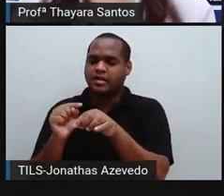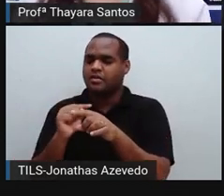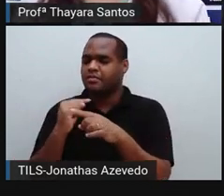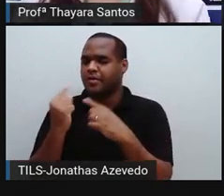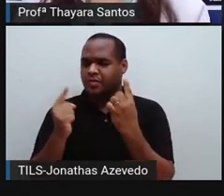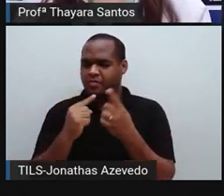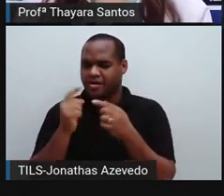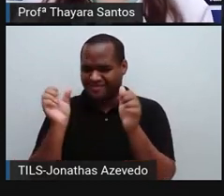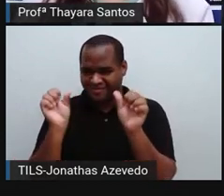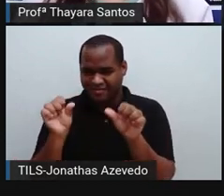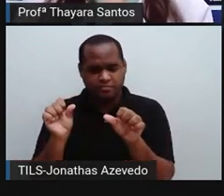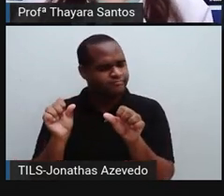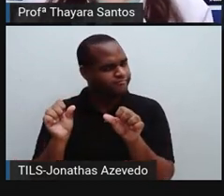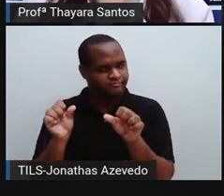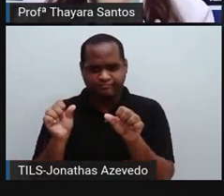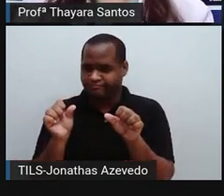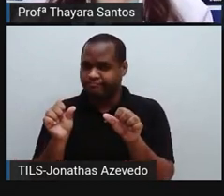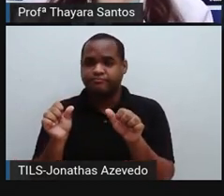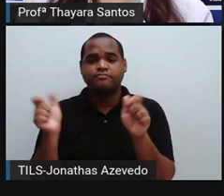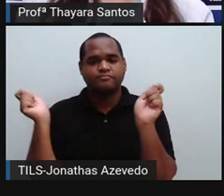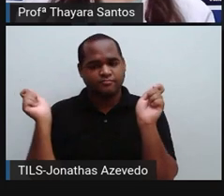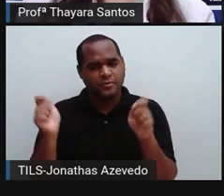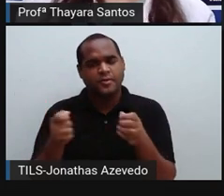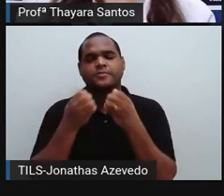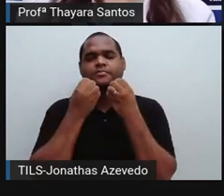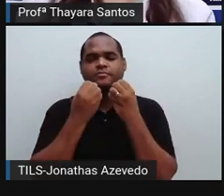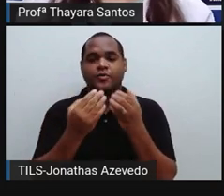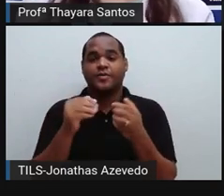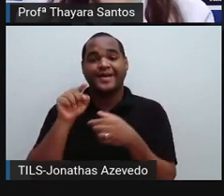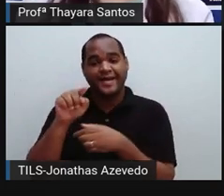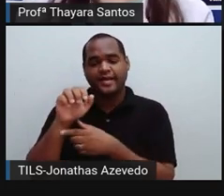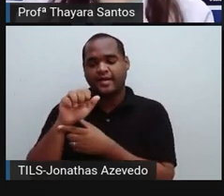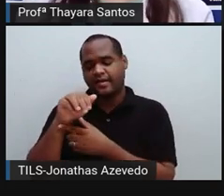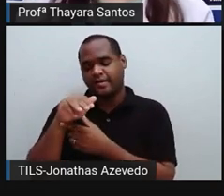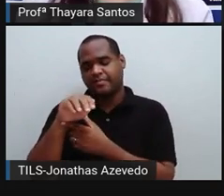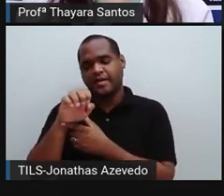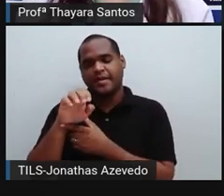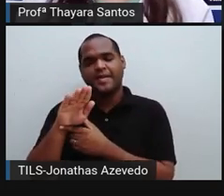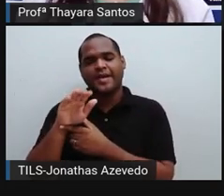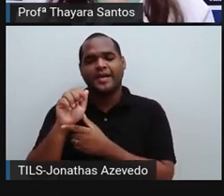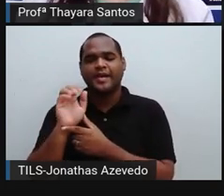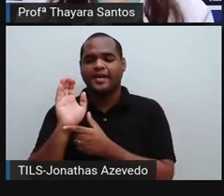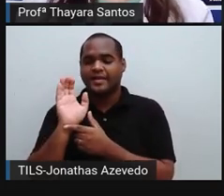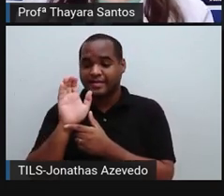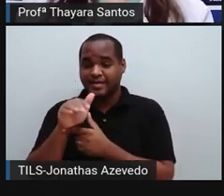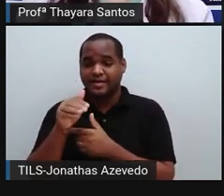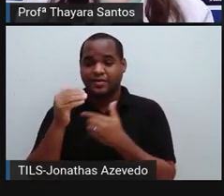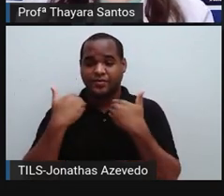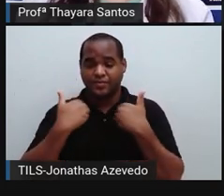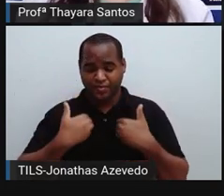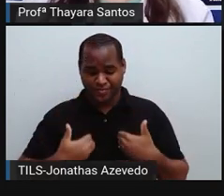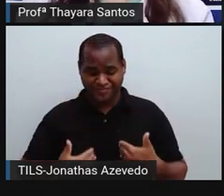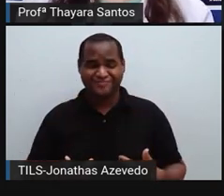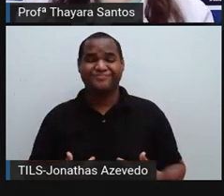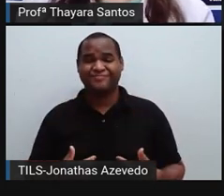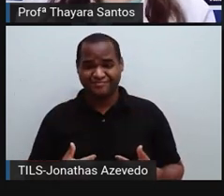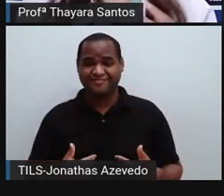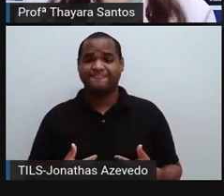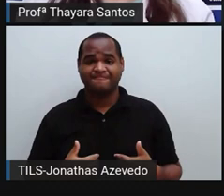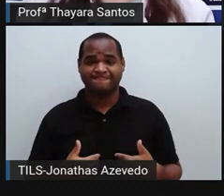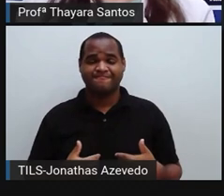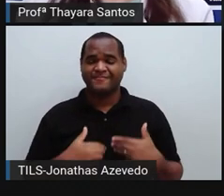fazer nenhum mal a gente. E caso essa ameba entre no nosso organismo, ela pode causar